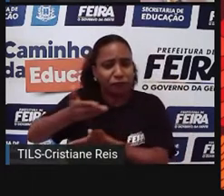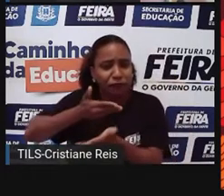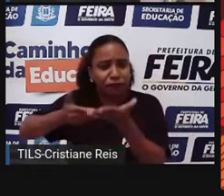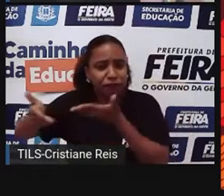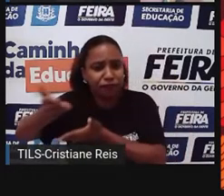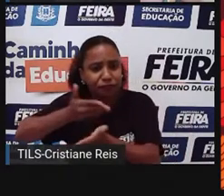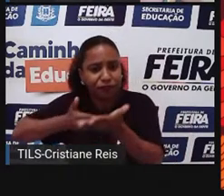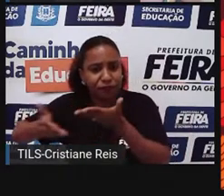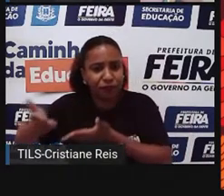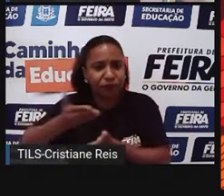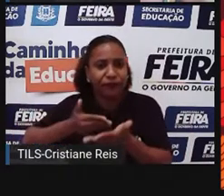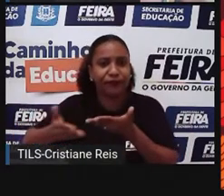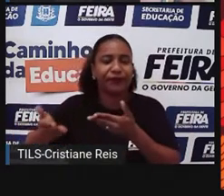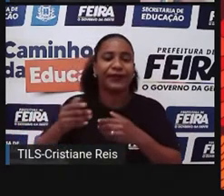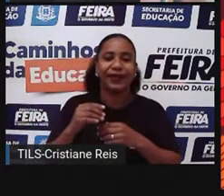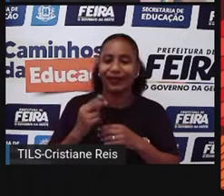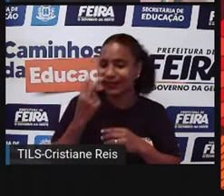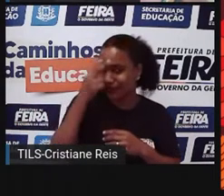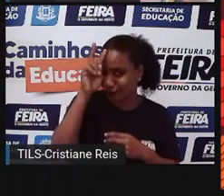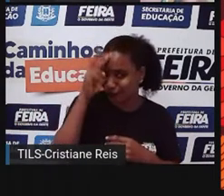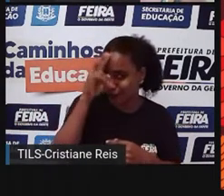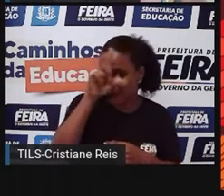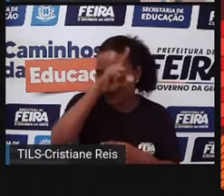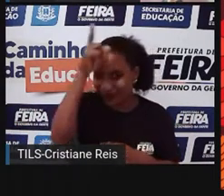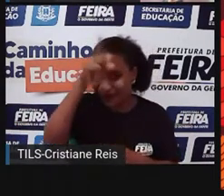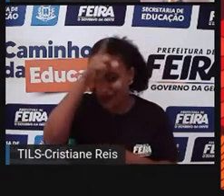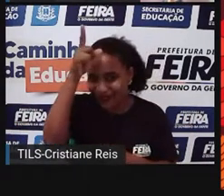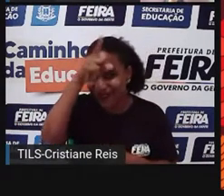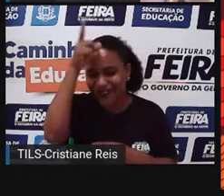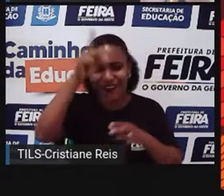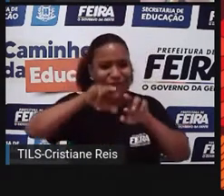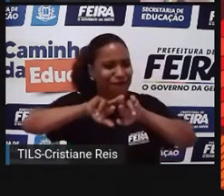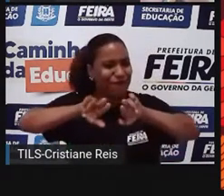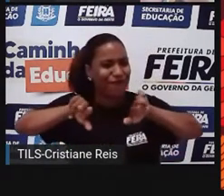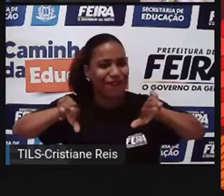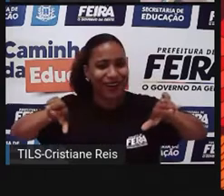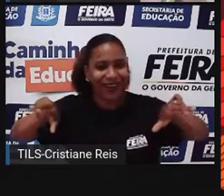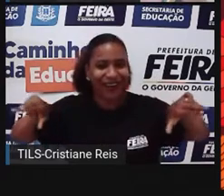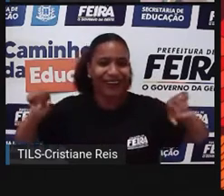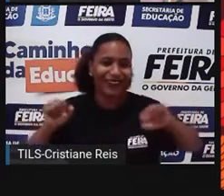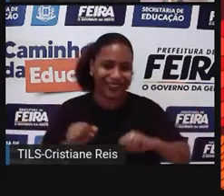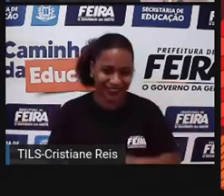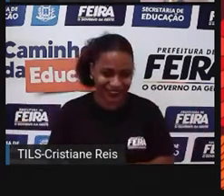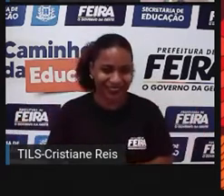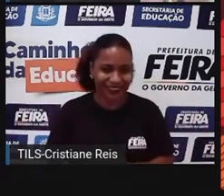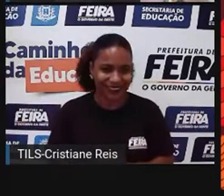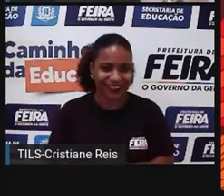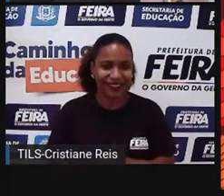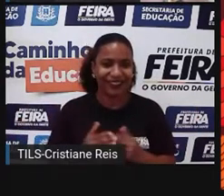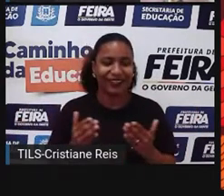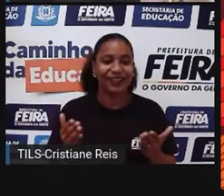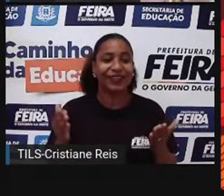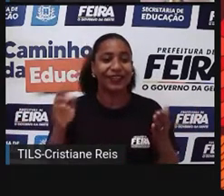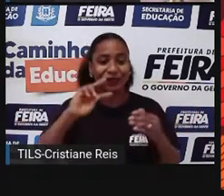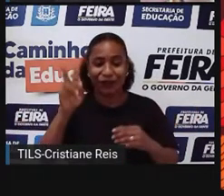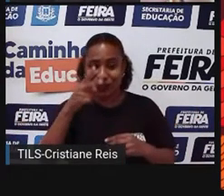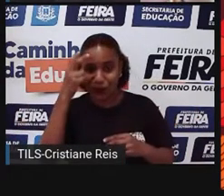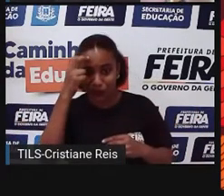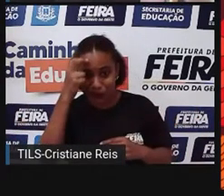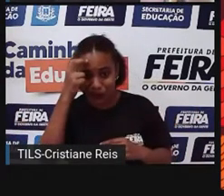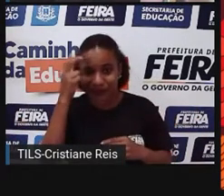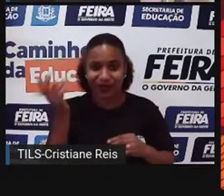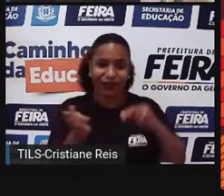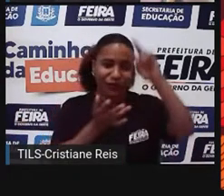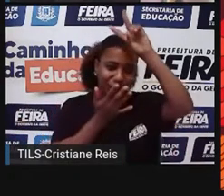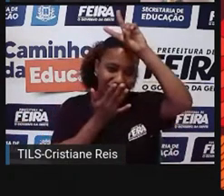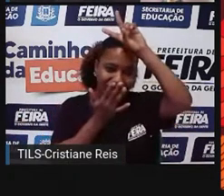por isso que as lendas, os mitos, as histórias que têm relação com a cultura indígena e africana